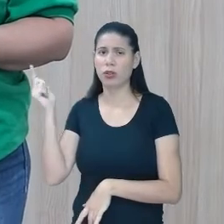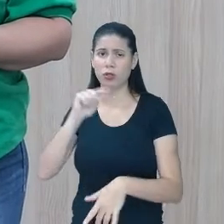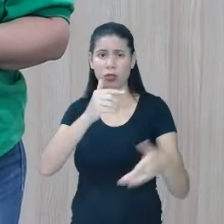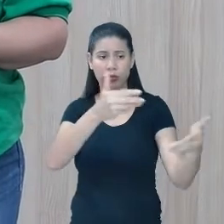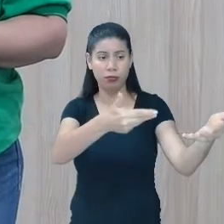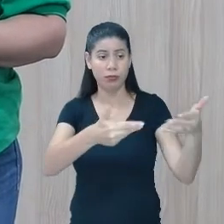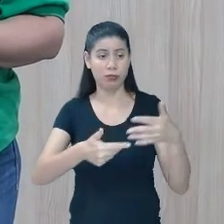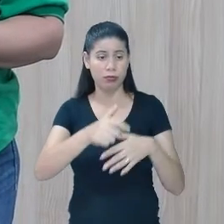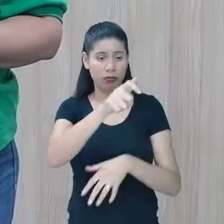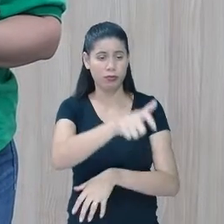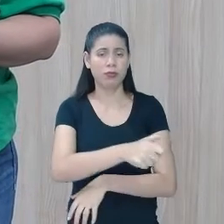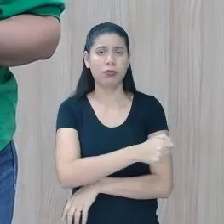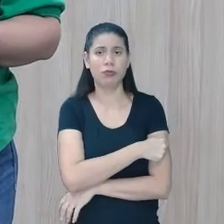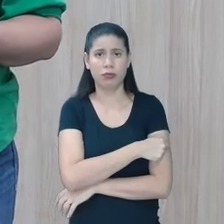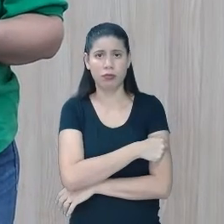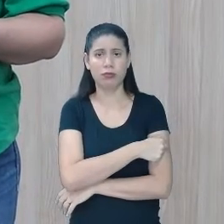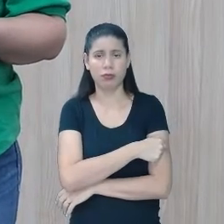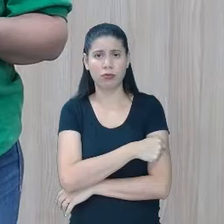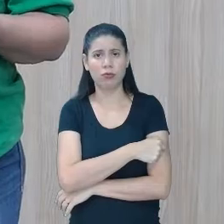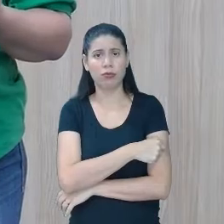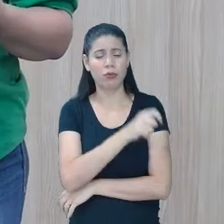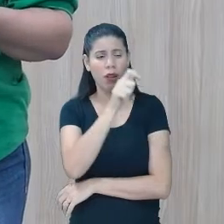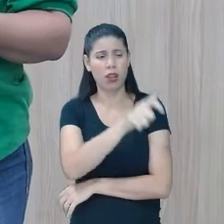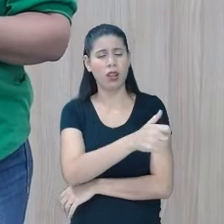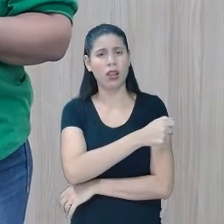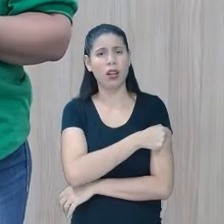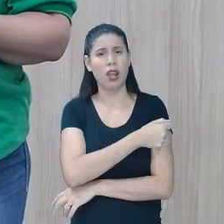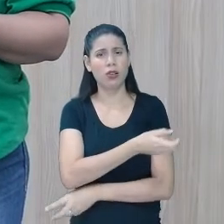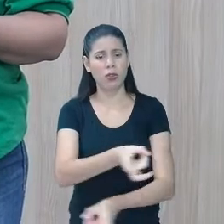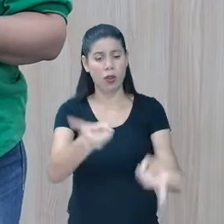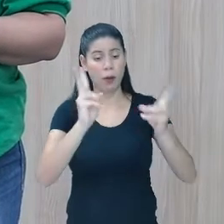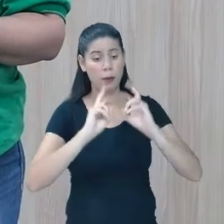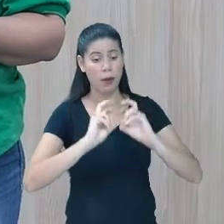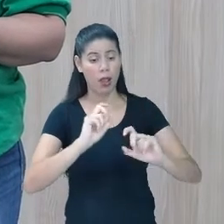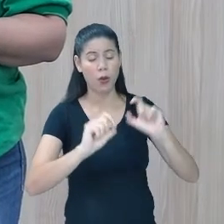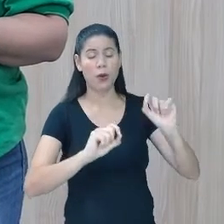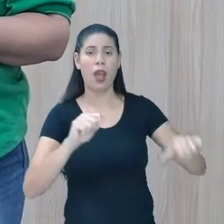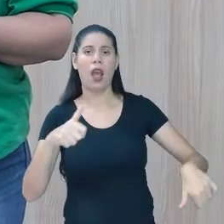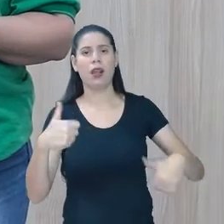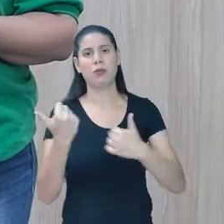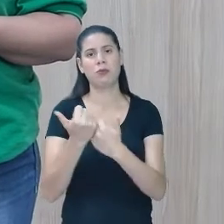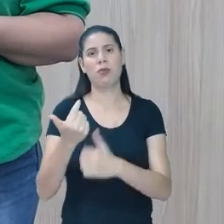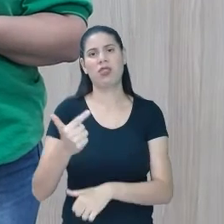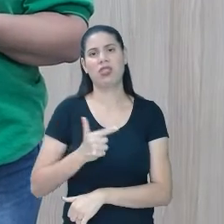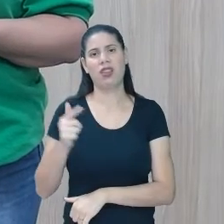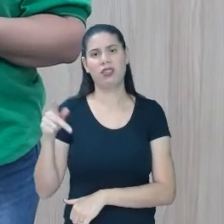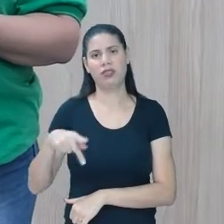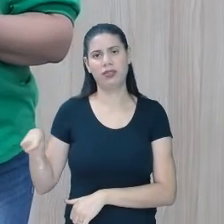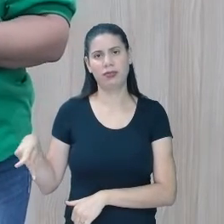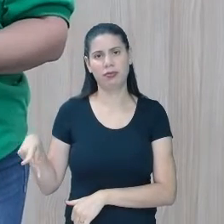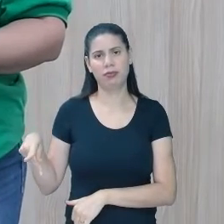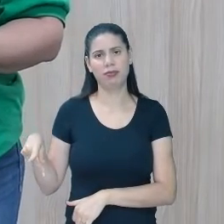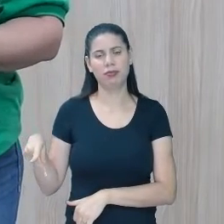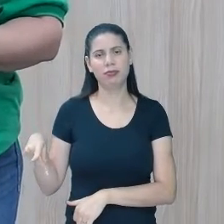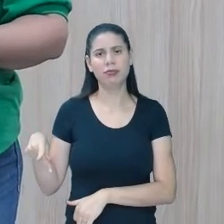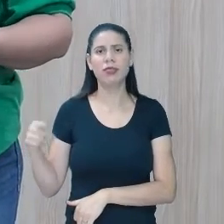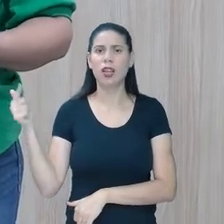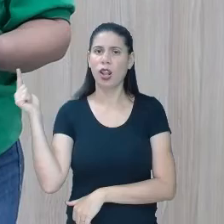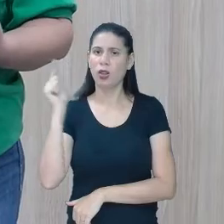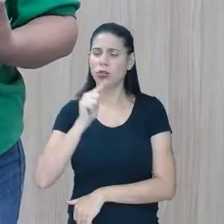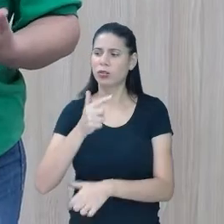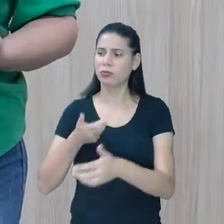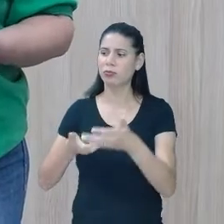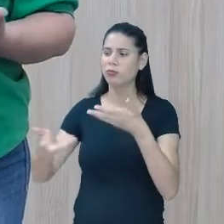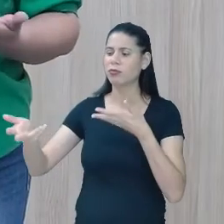estudante. Para que ele perceba em você um apoio, que ele possa contar e que